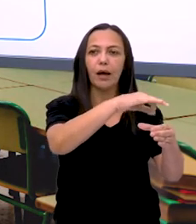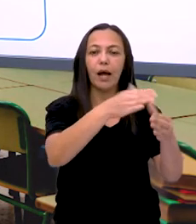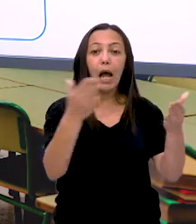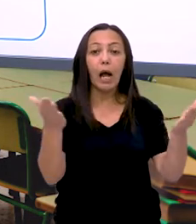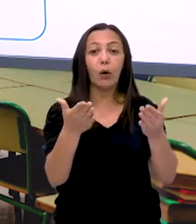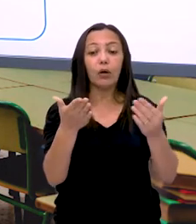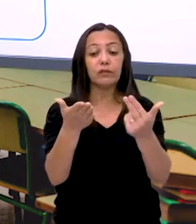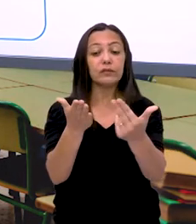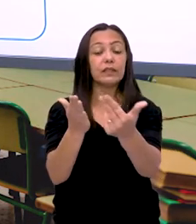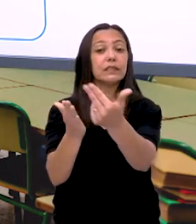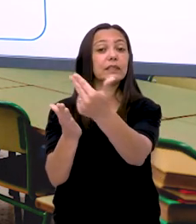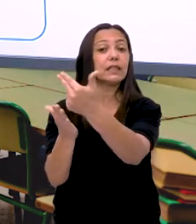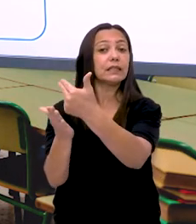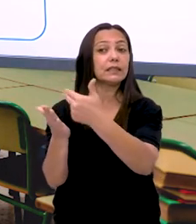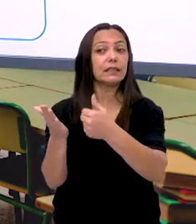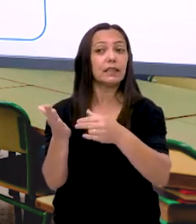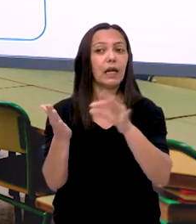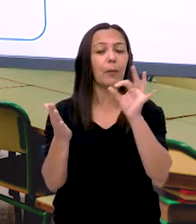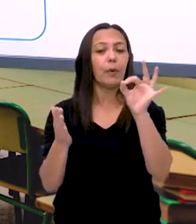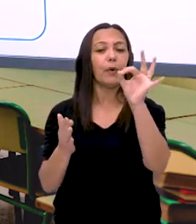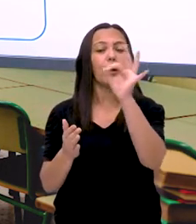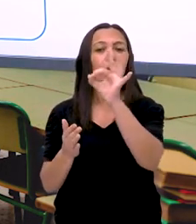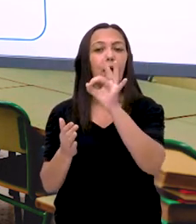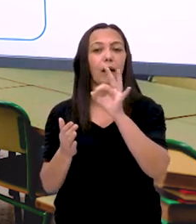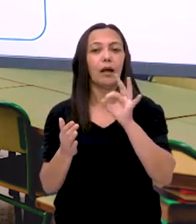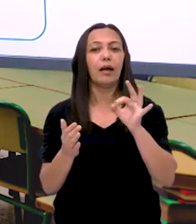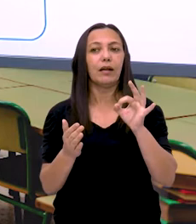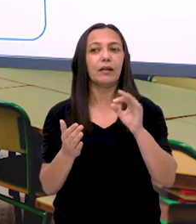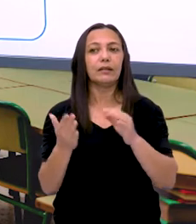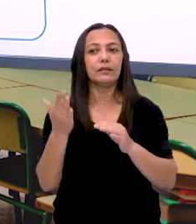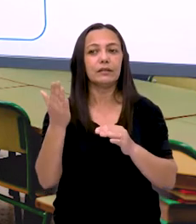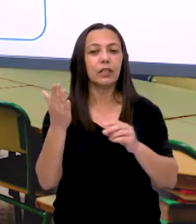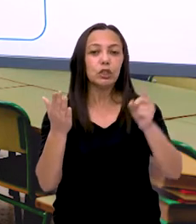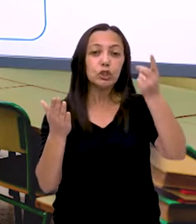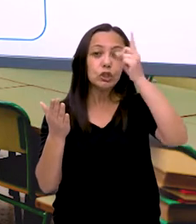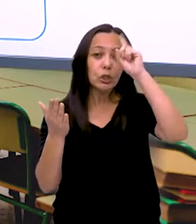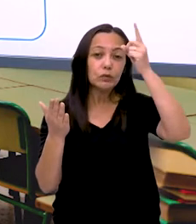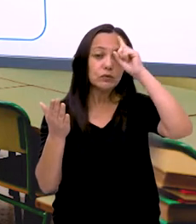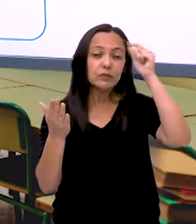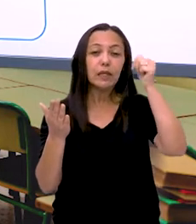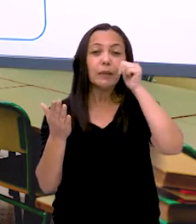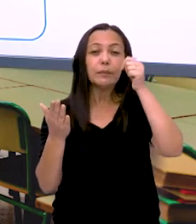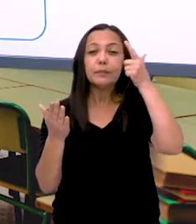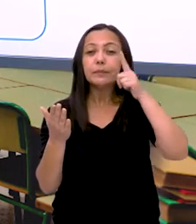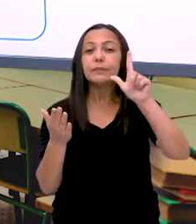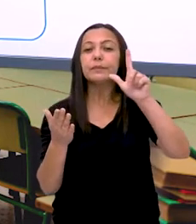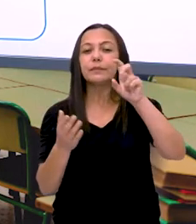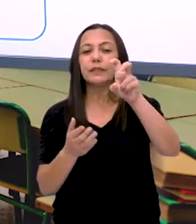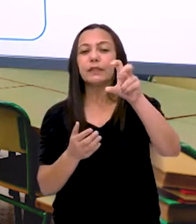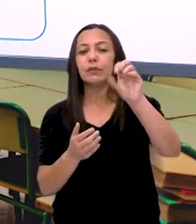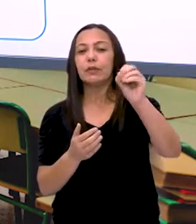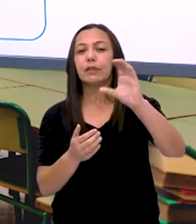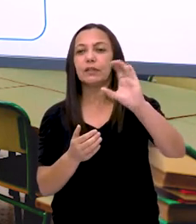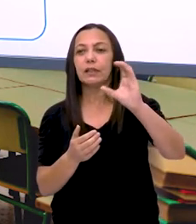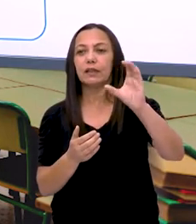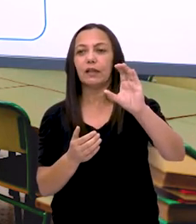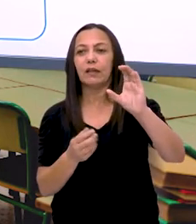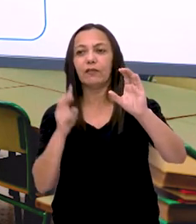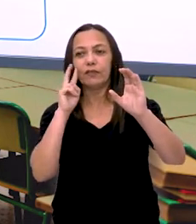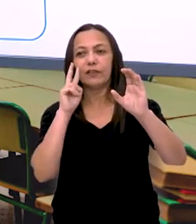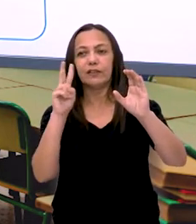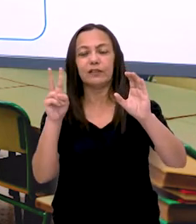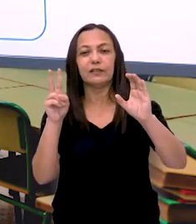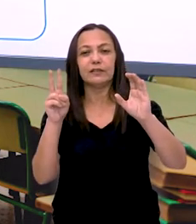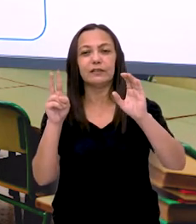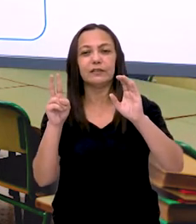desenhar as moedas aqui. Vamos ver só. Então. Ela ganha todos os dias. Cinquenta centavos. Olha